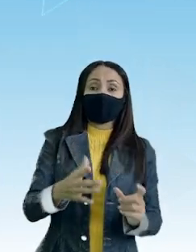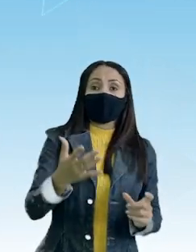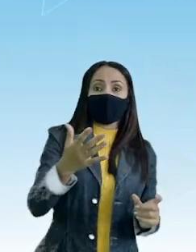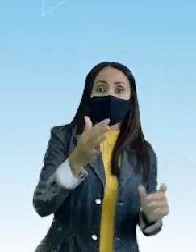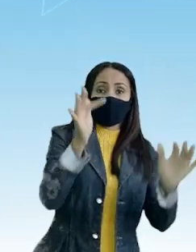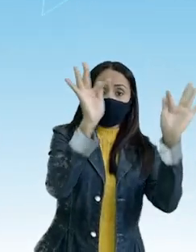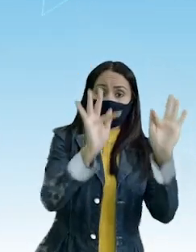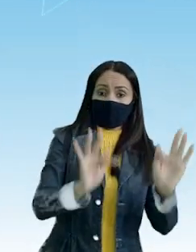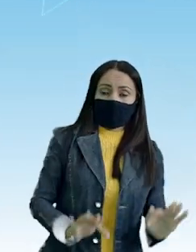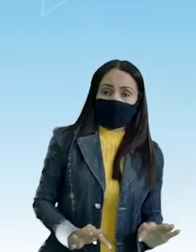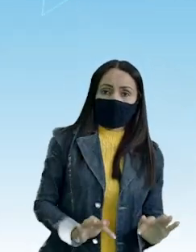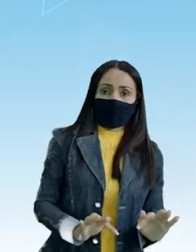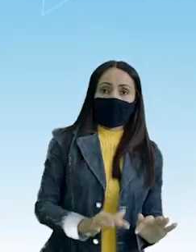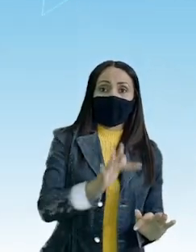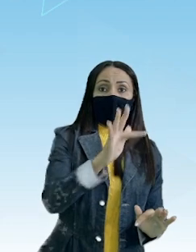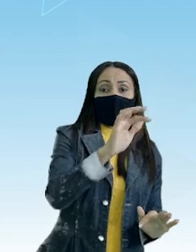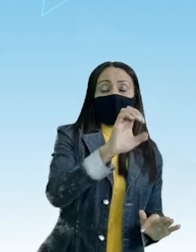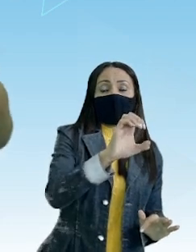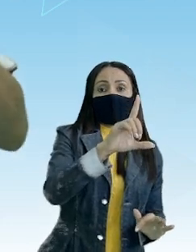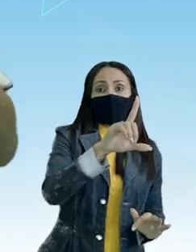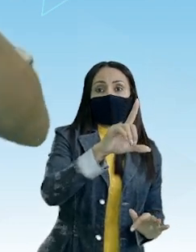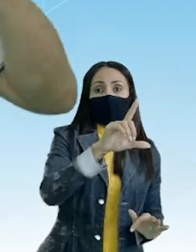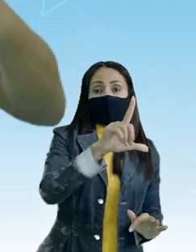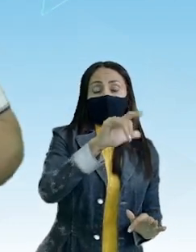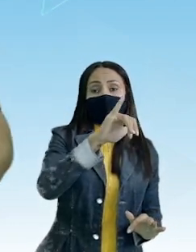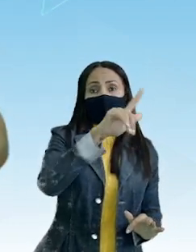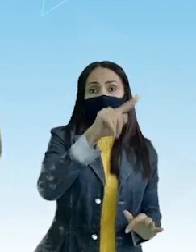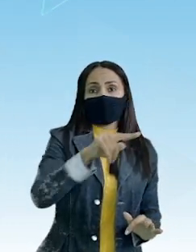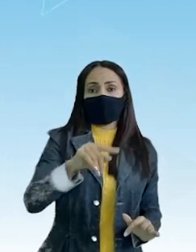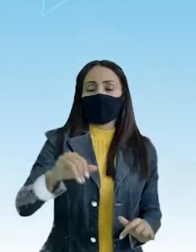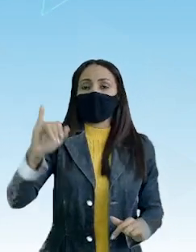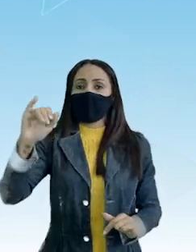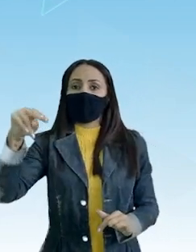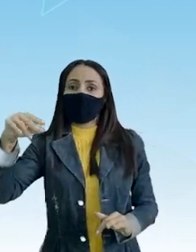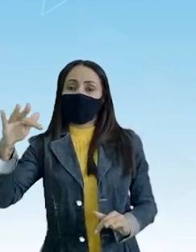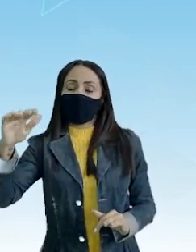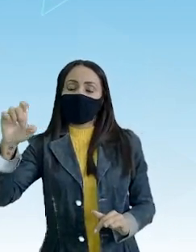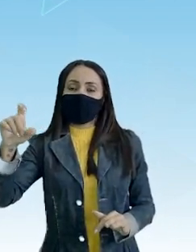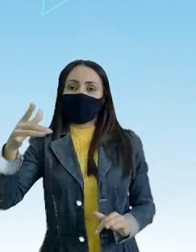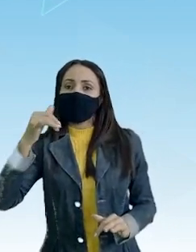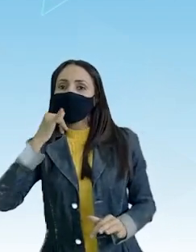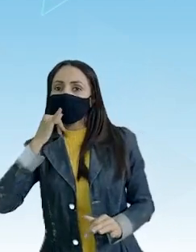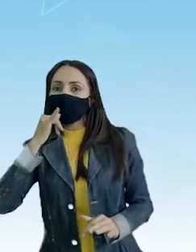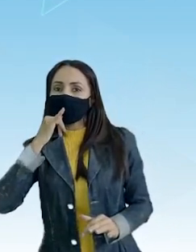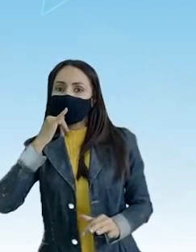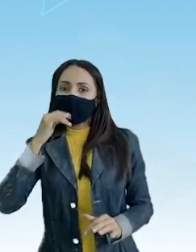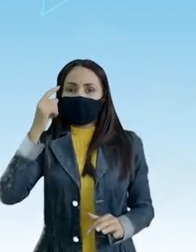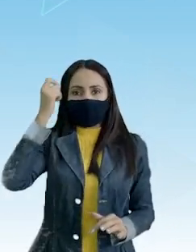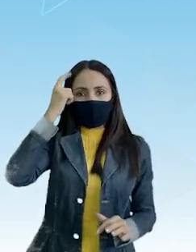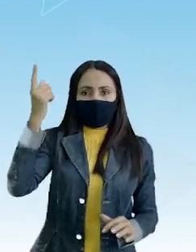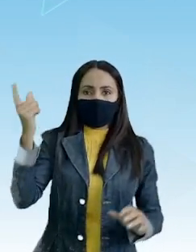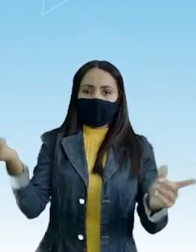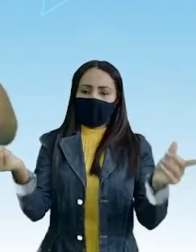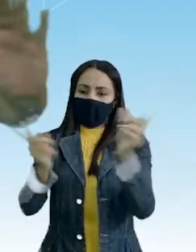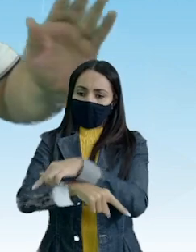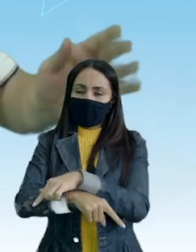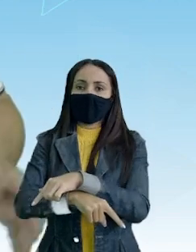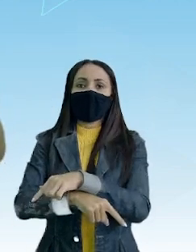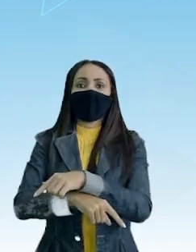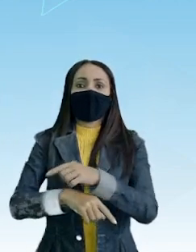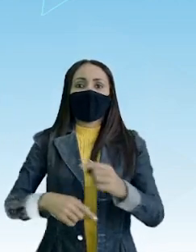Infeliz Quando eu acrescento O prefixo In Já dou uma ideia Oposta E nós vimos